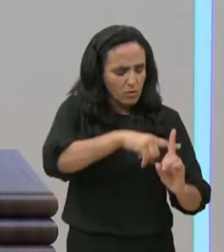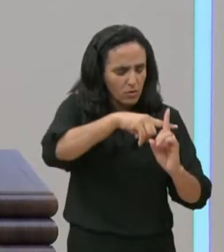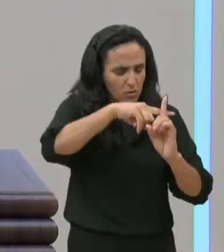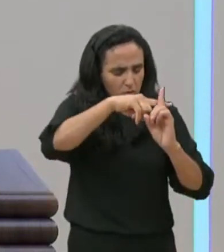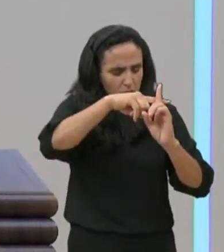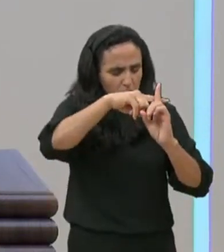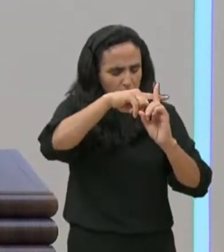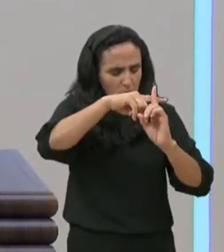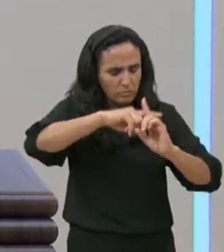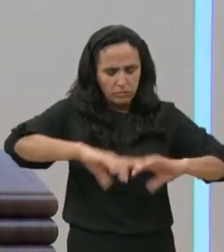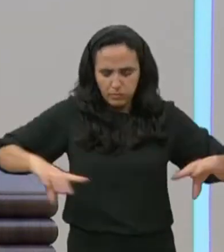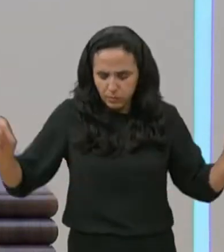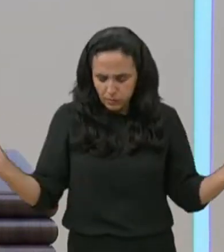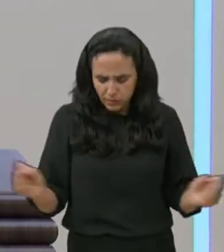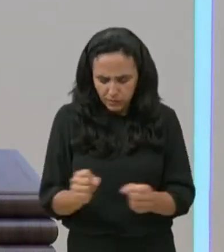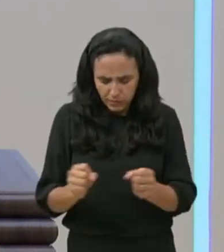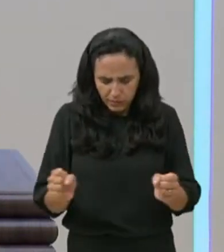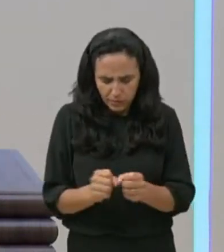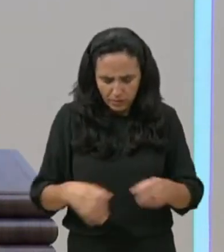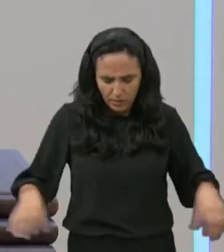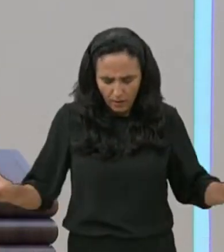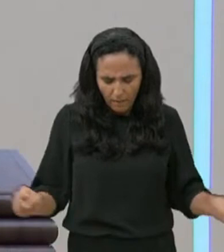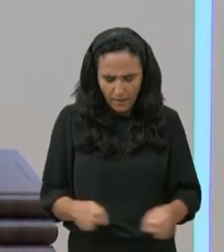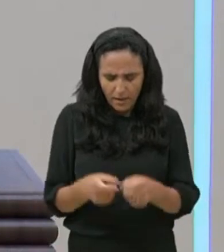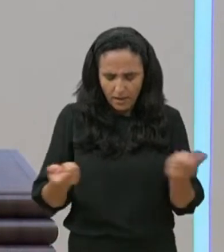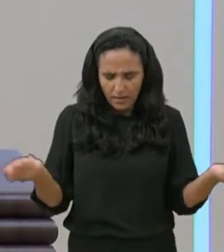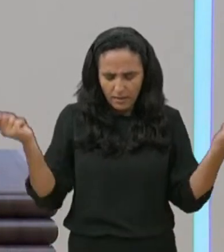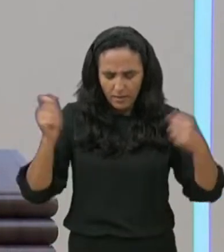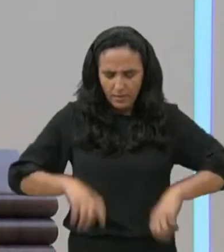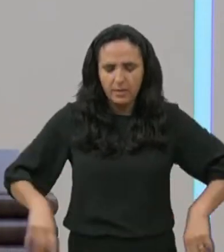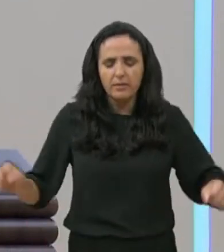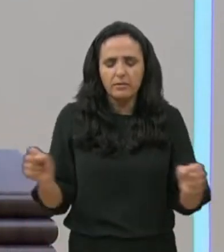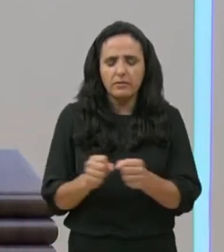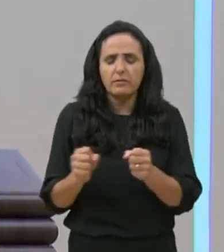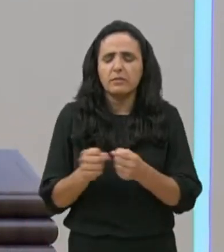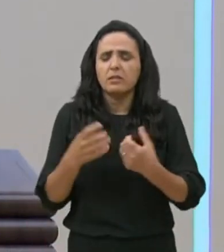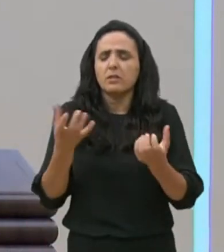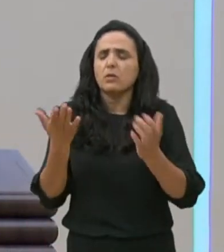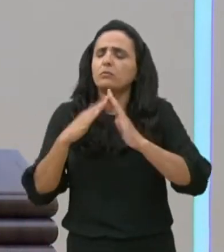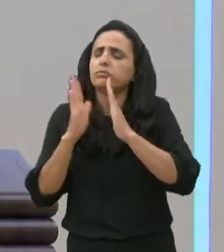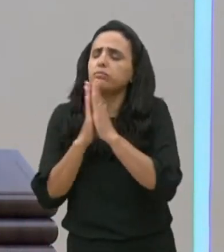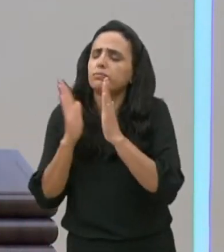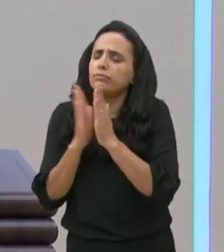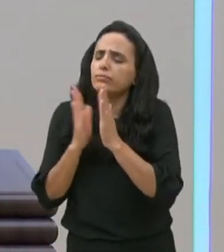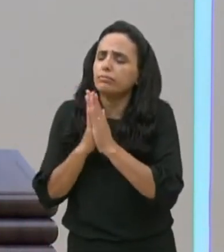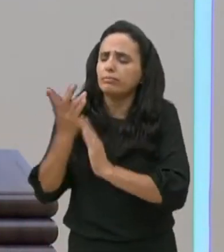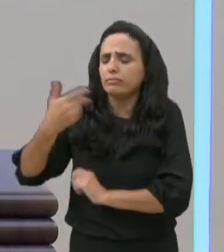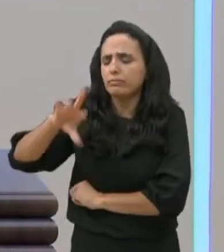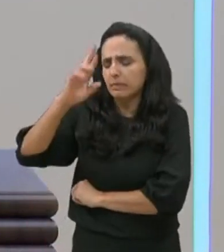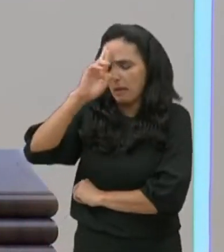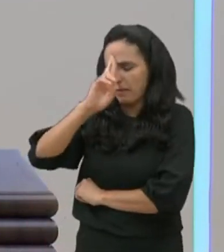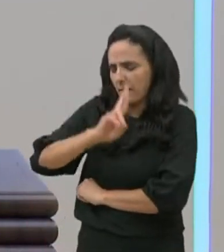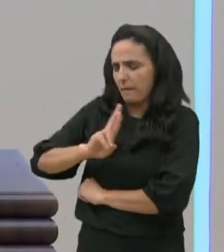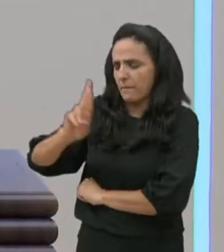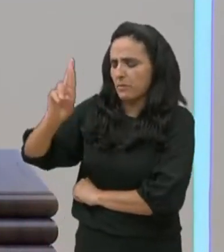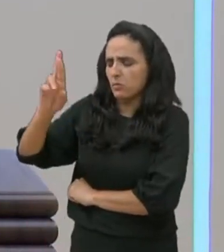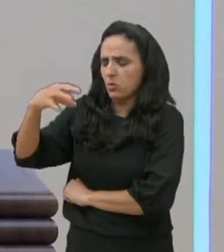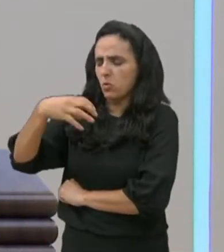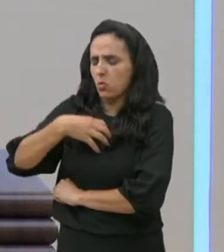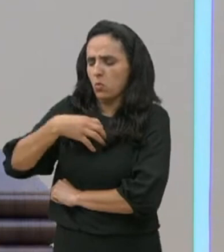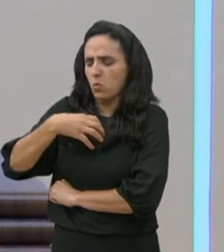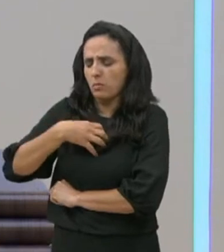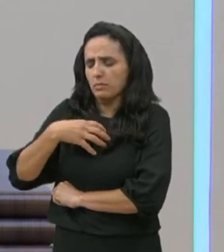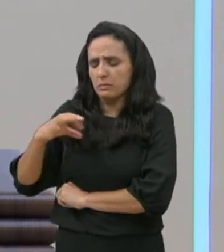o milagre, que só Tu podes operar, ninguém pode, Senhor, ninguém, ninguém pode salvar,